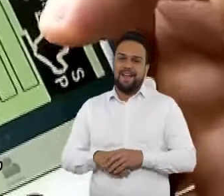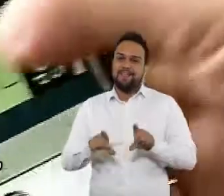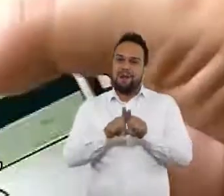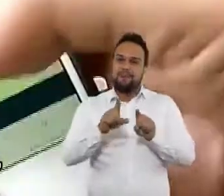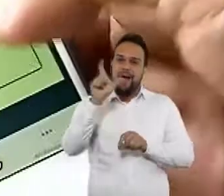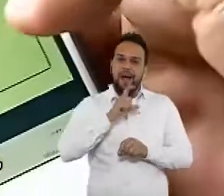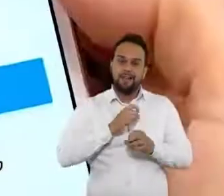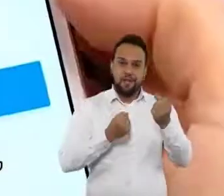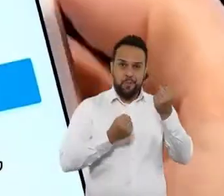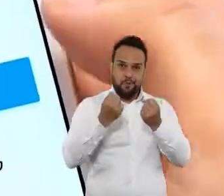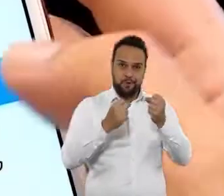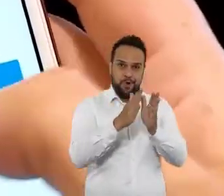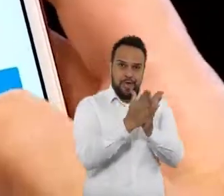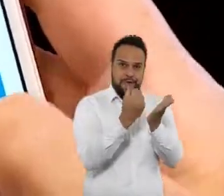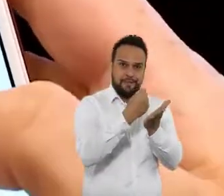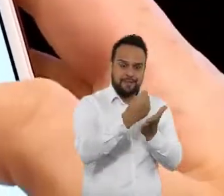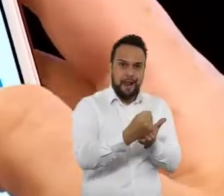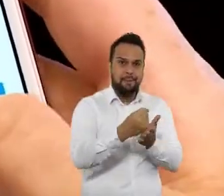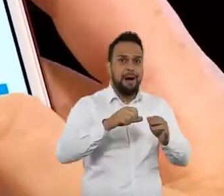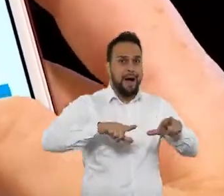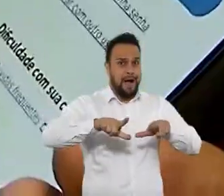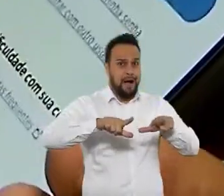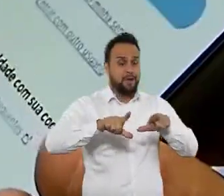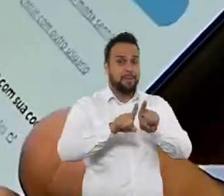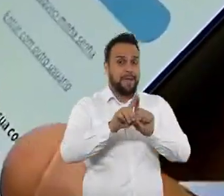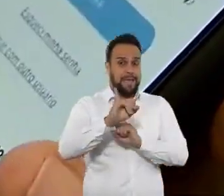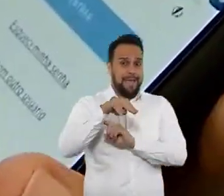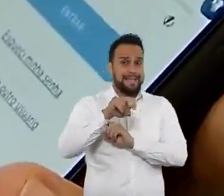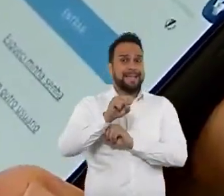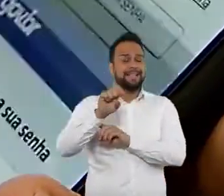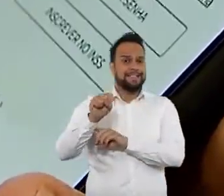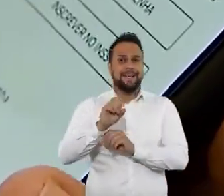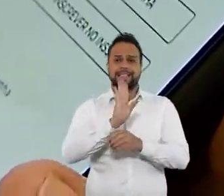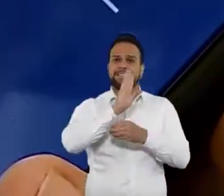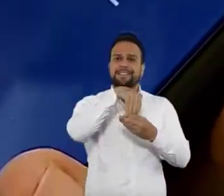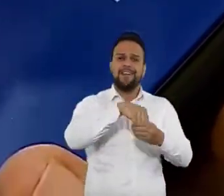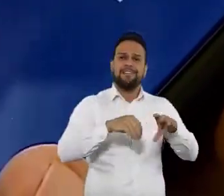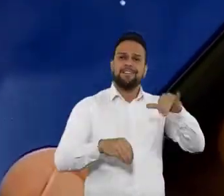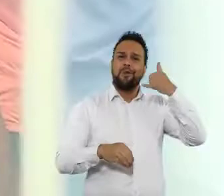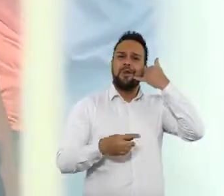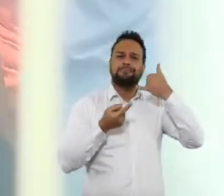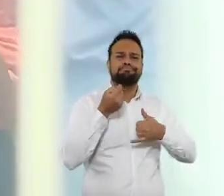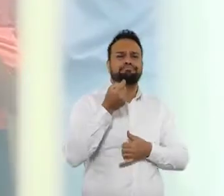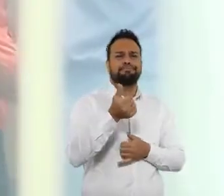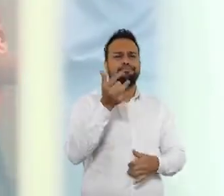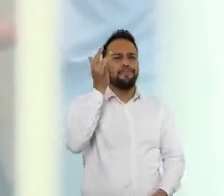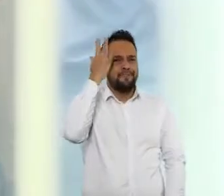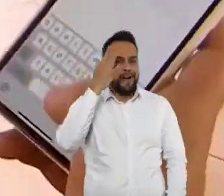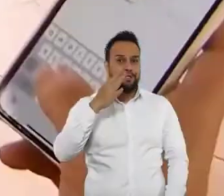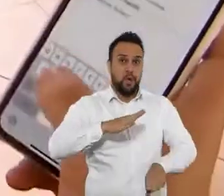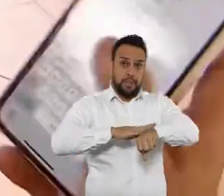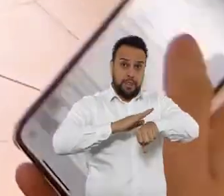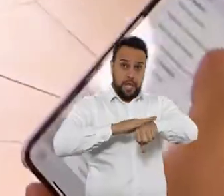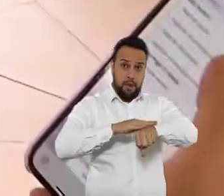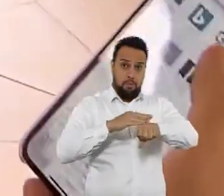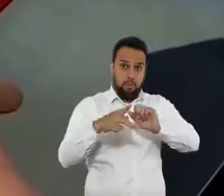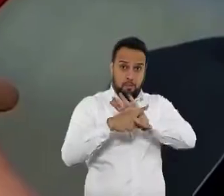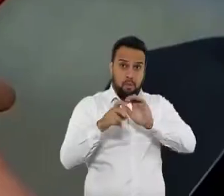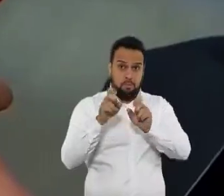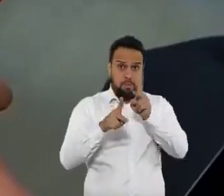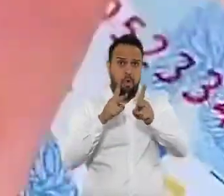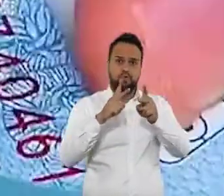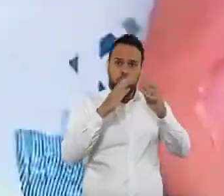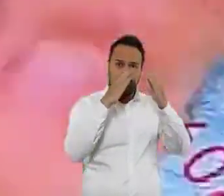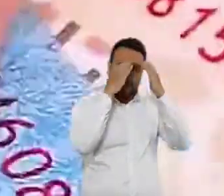As carteiras de motorista, de trabalho e os serviços do INSS indo parar dentro do celular. O tempo do povo foi